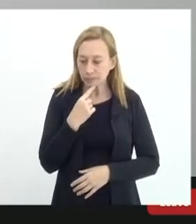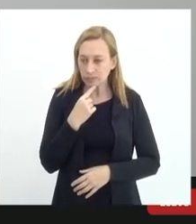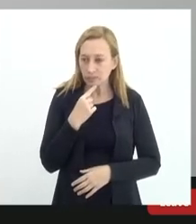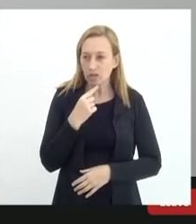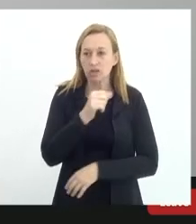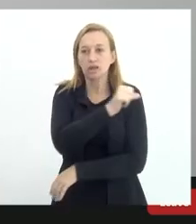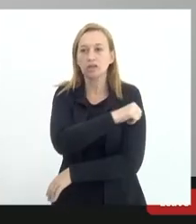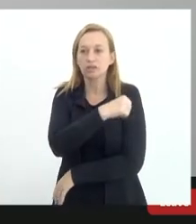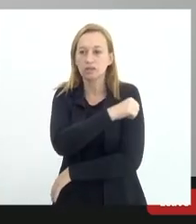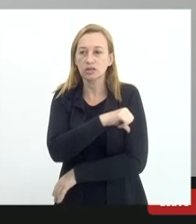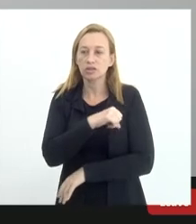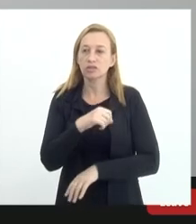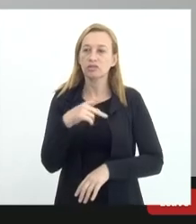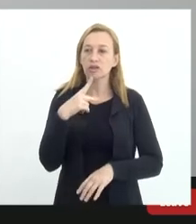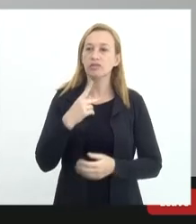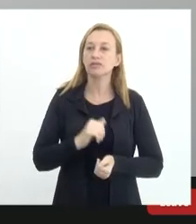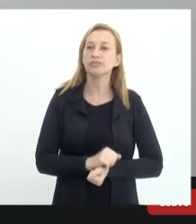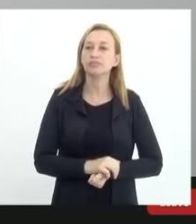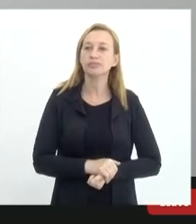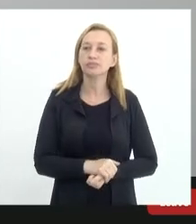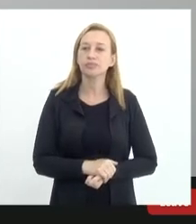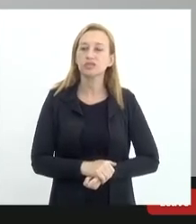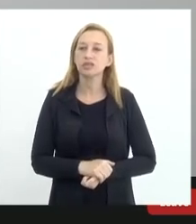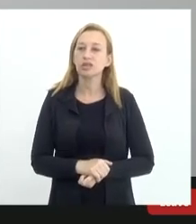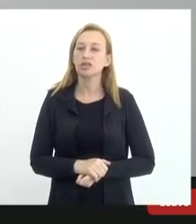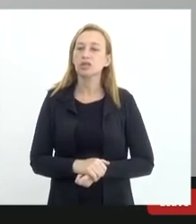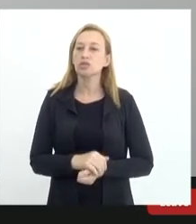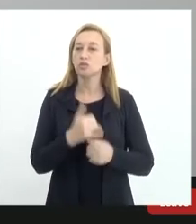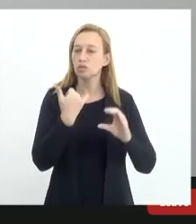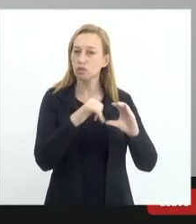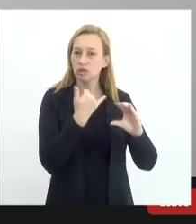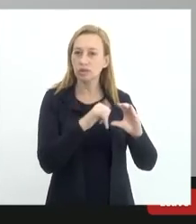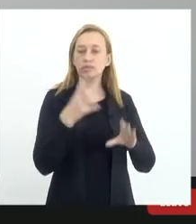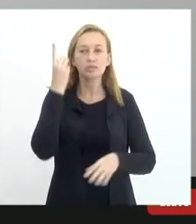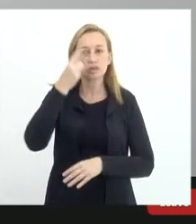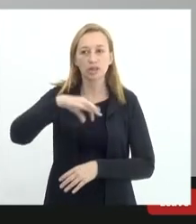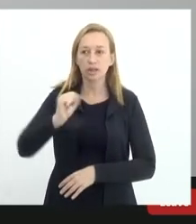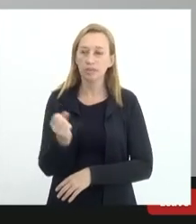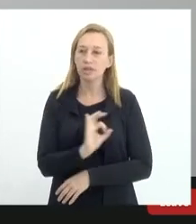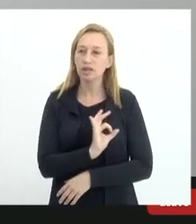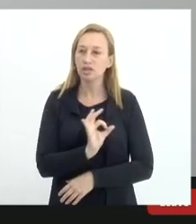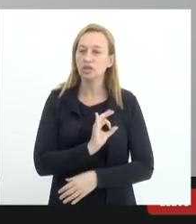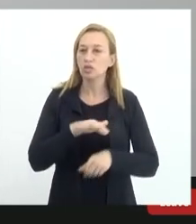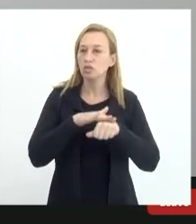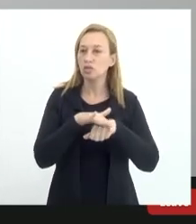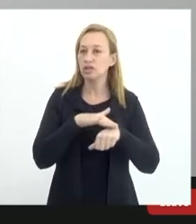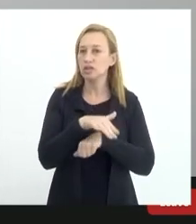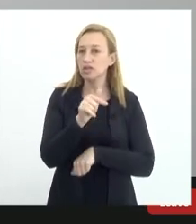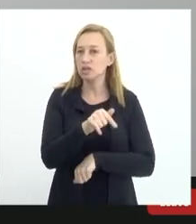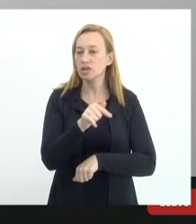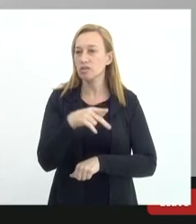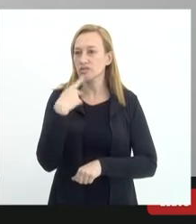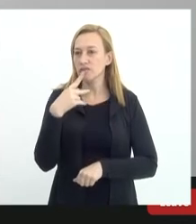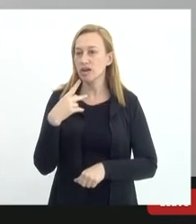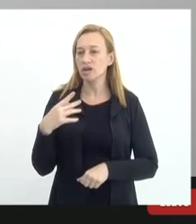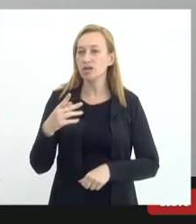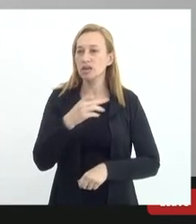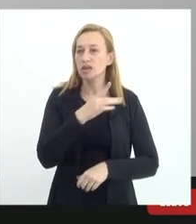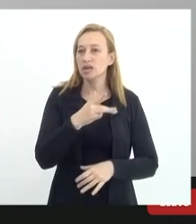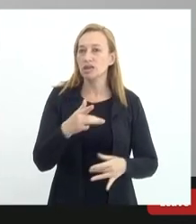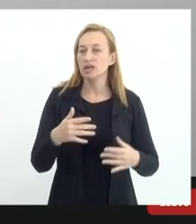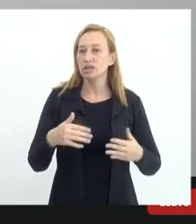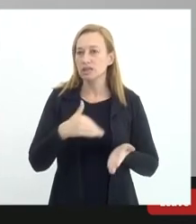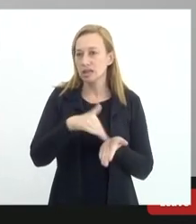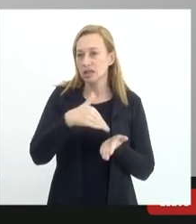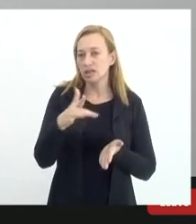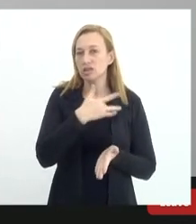fazia sua manifestação para o WhatsApp deputado Marta Rocha eu troquei uma conversa aqui umas palavras com o secretário de saúde